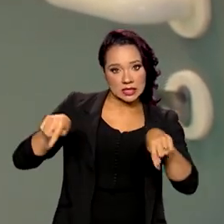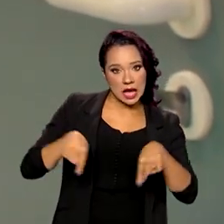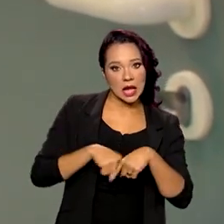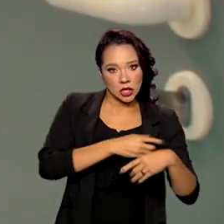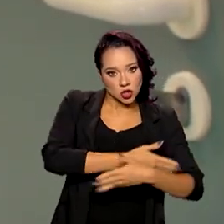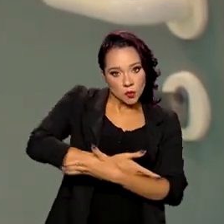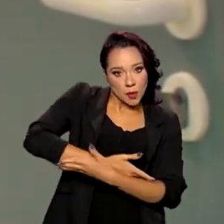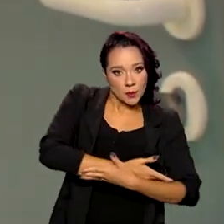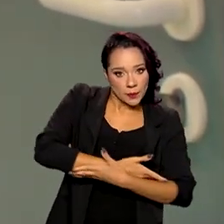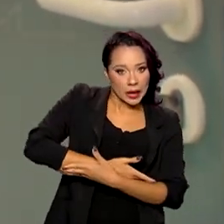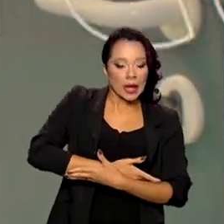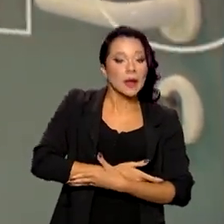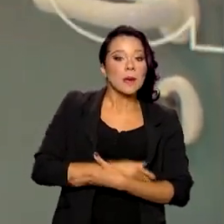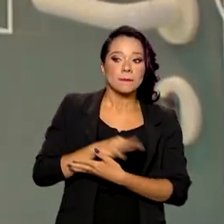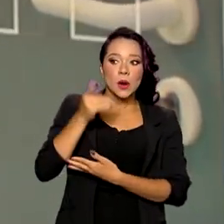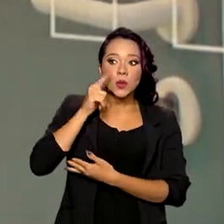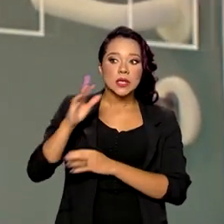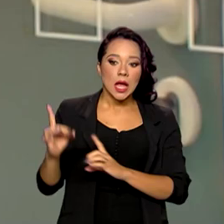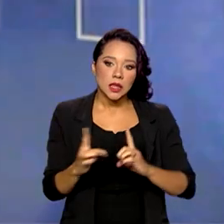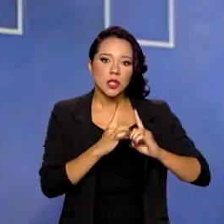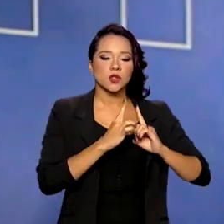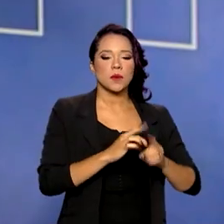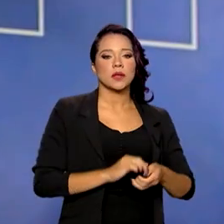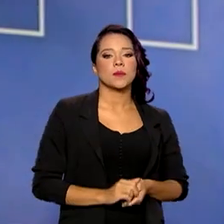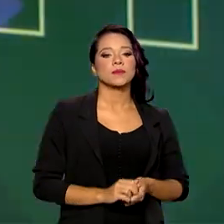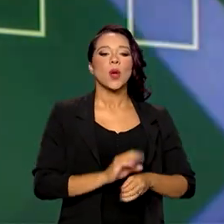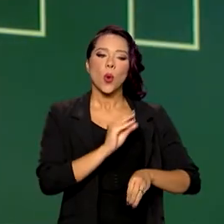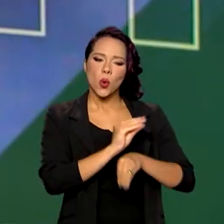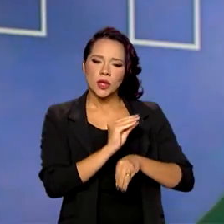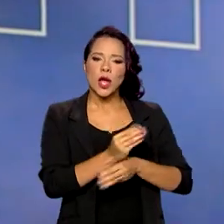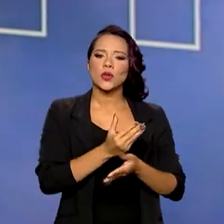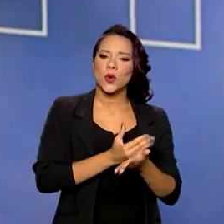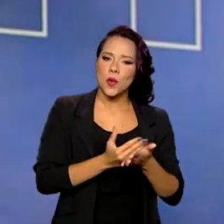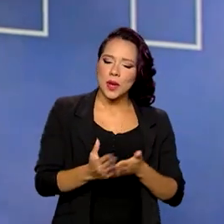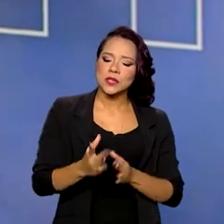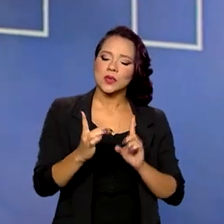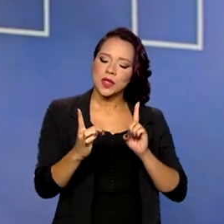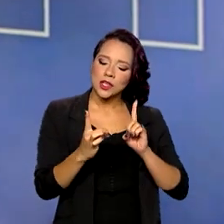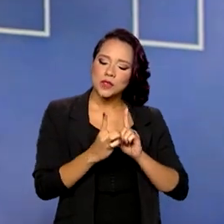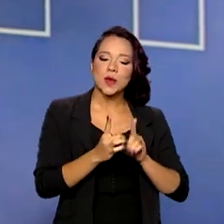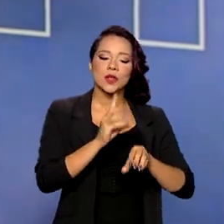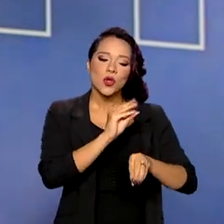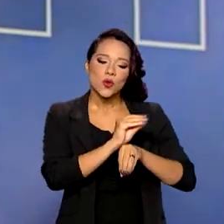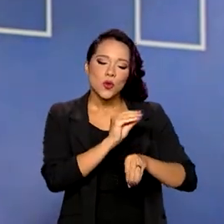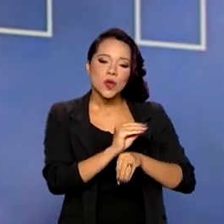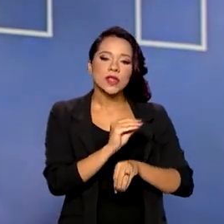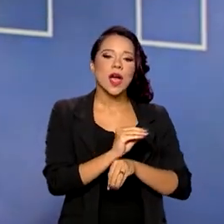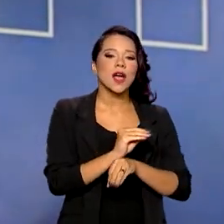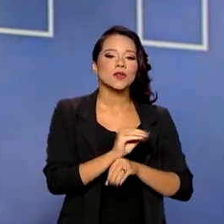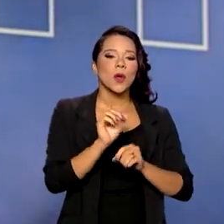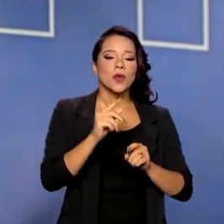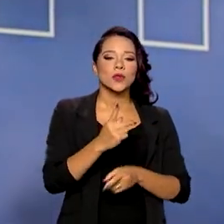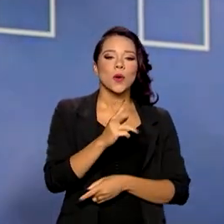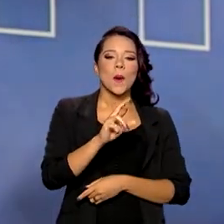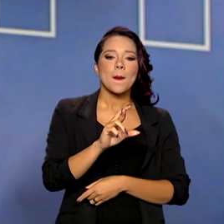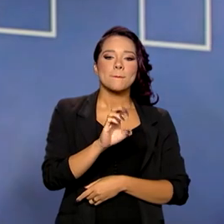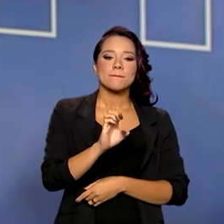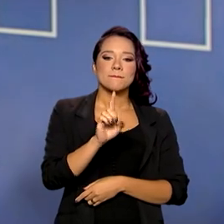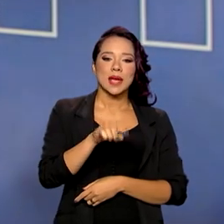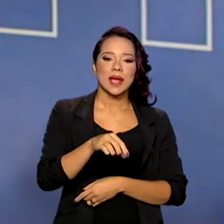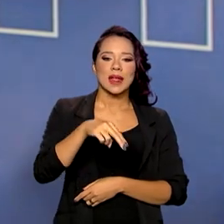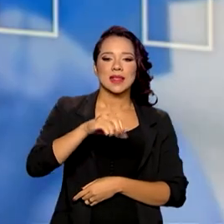condição desse atendimento. Na realidade, o cuidado começa na atenção primária, no cuidado do pré-natal. governo